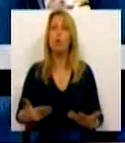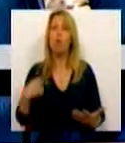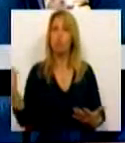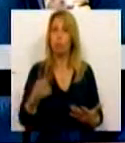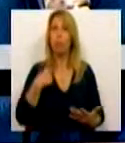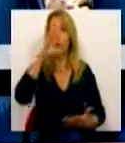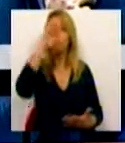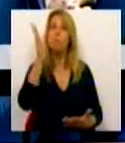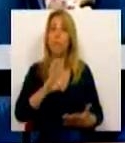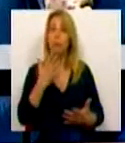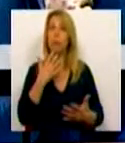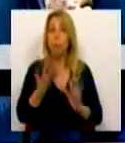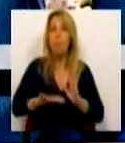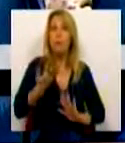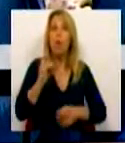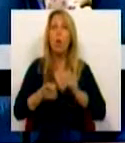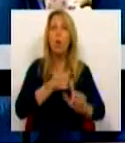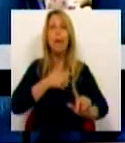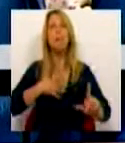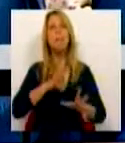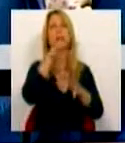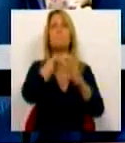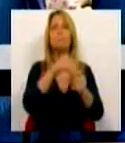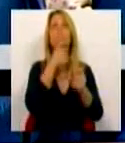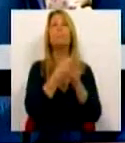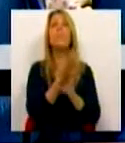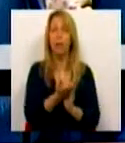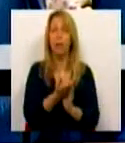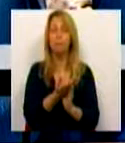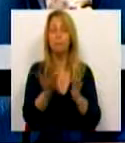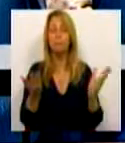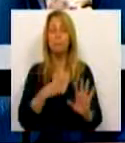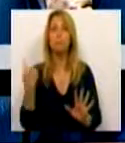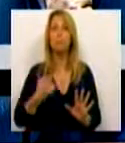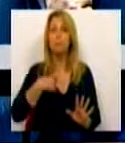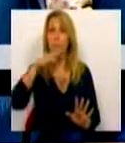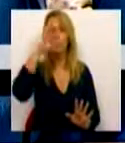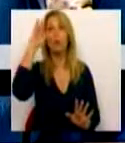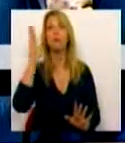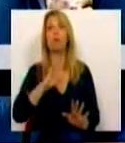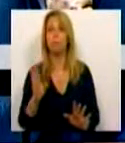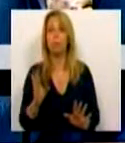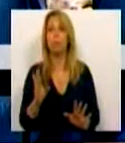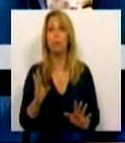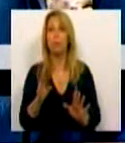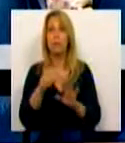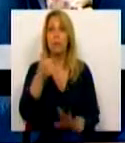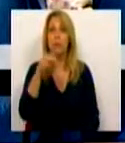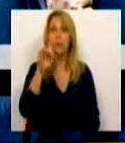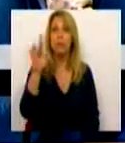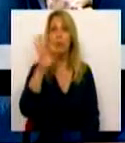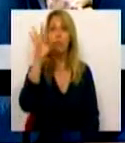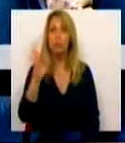rigor, quais são as empresas abrangidas por esta medida. E aquilo que nós sabemos é que 56%